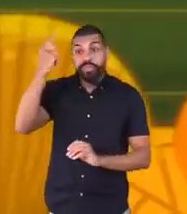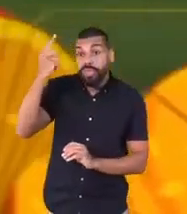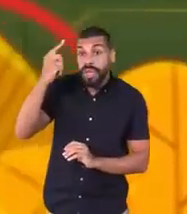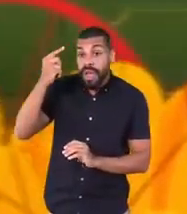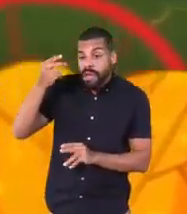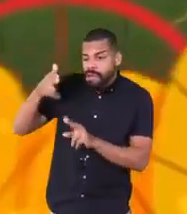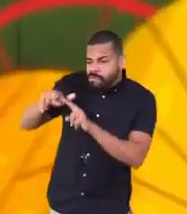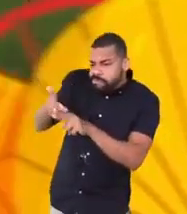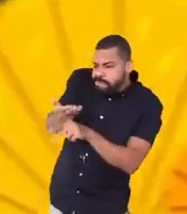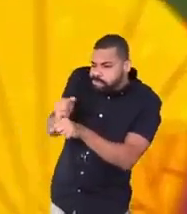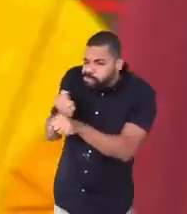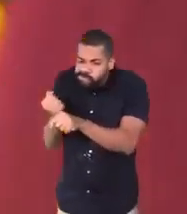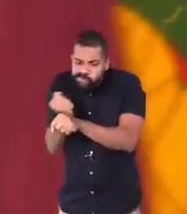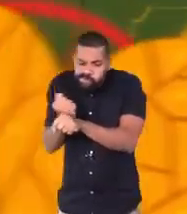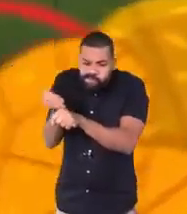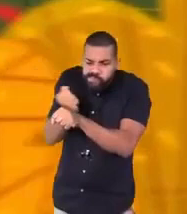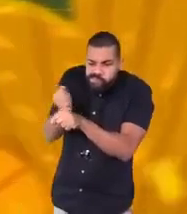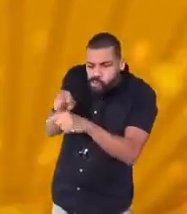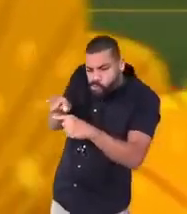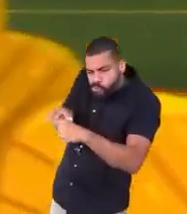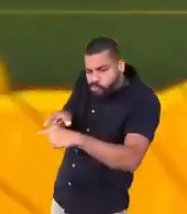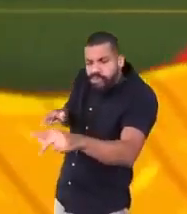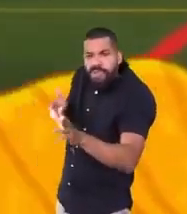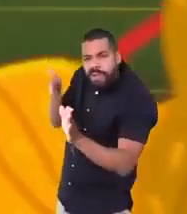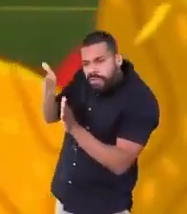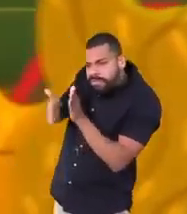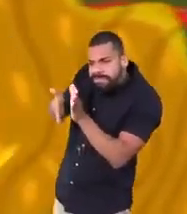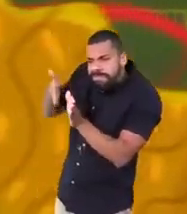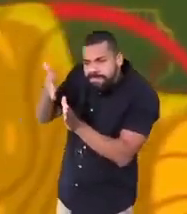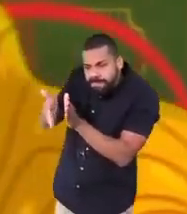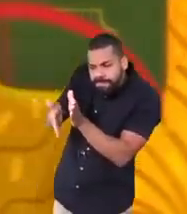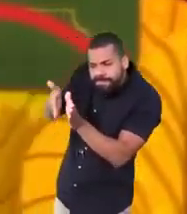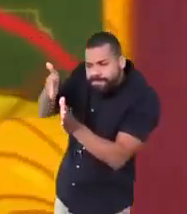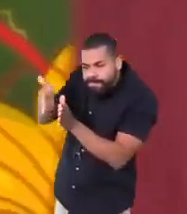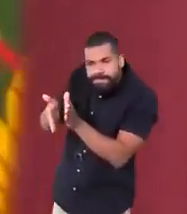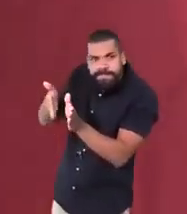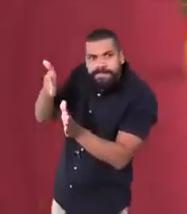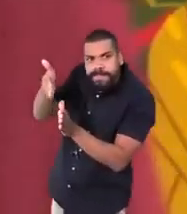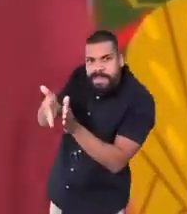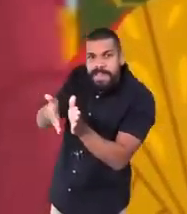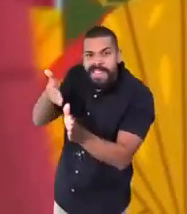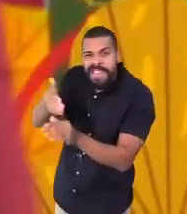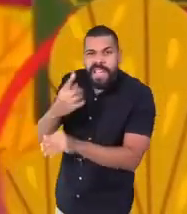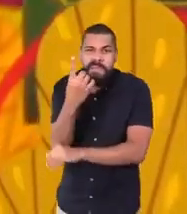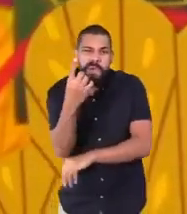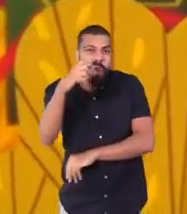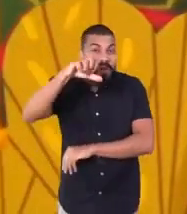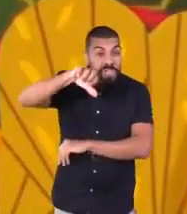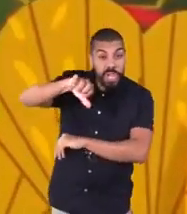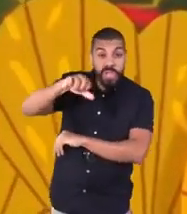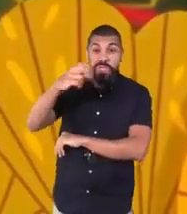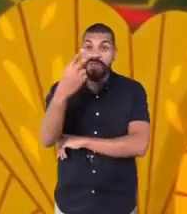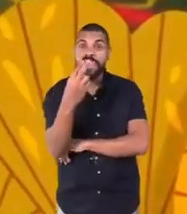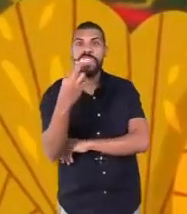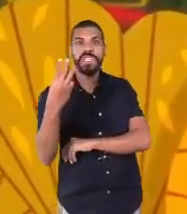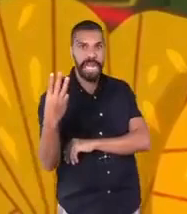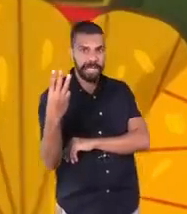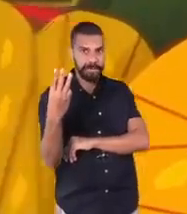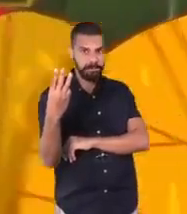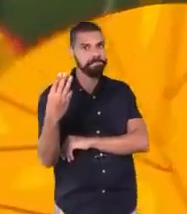construídas a Estação Ferroviária e a Linha de Ferro, em 1923.